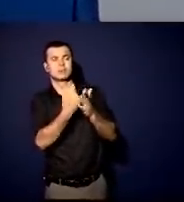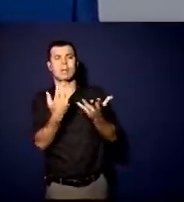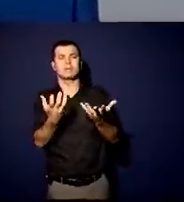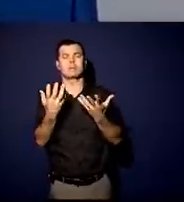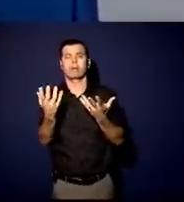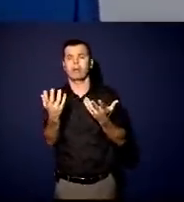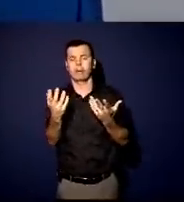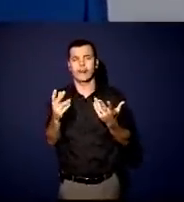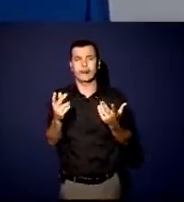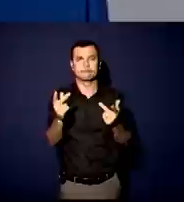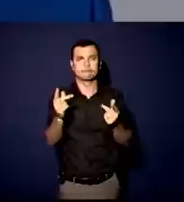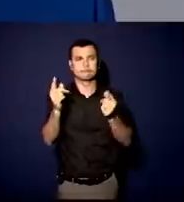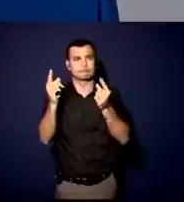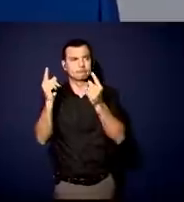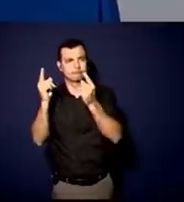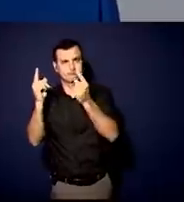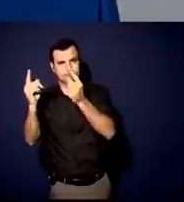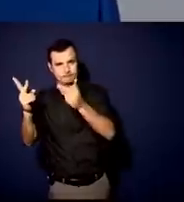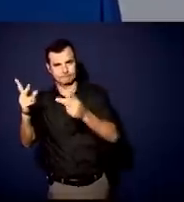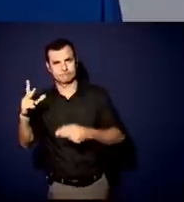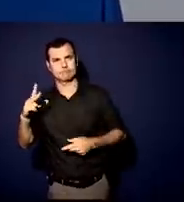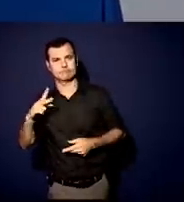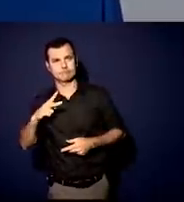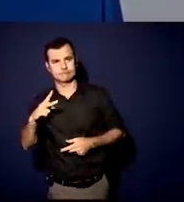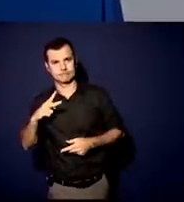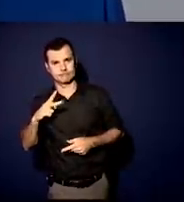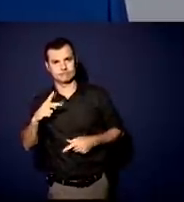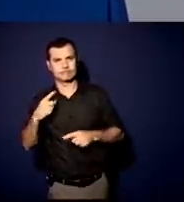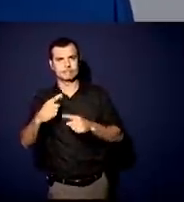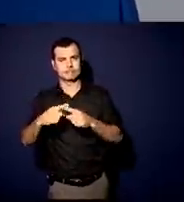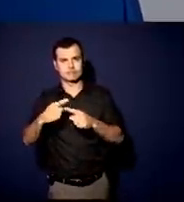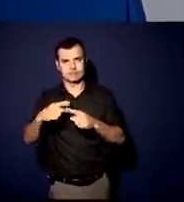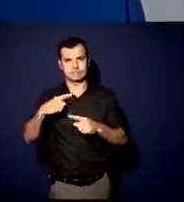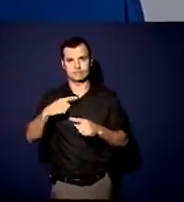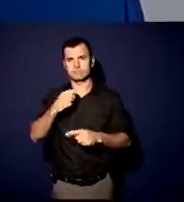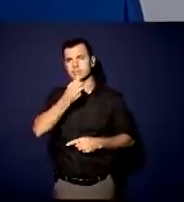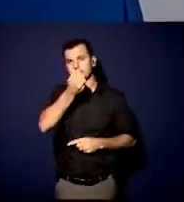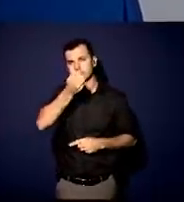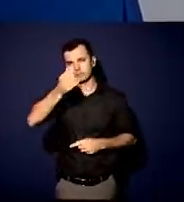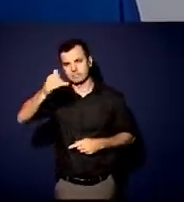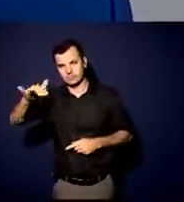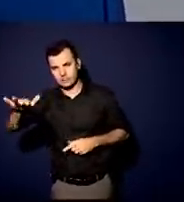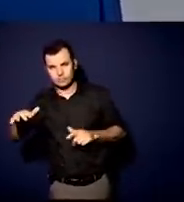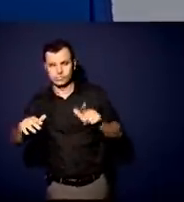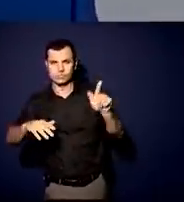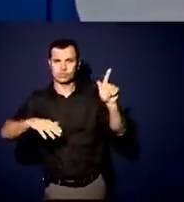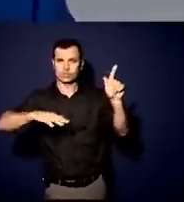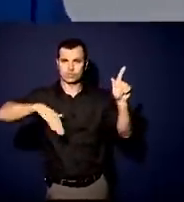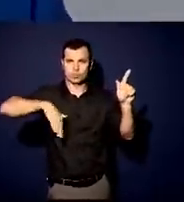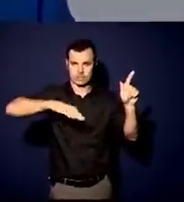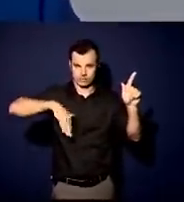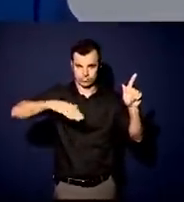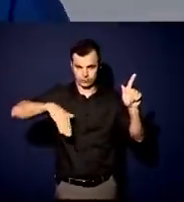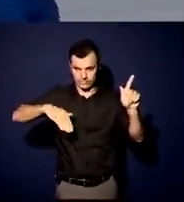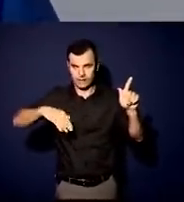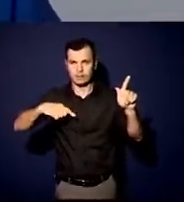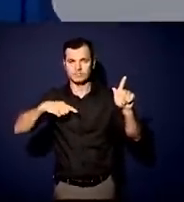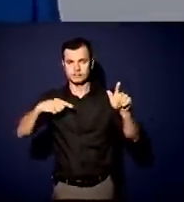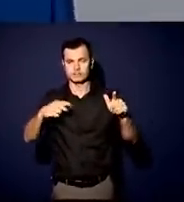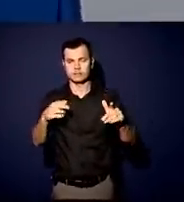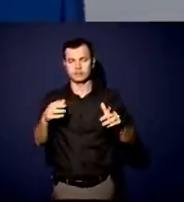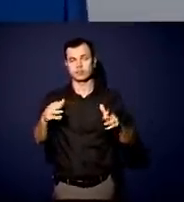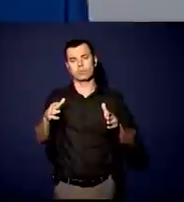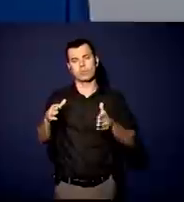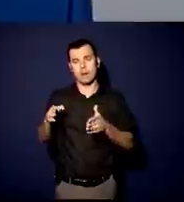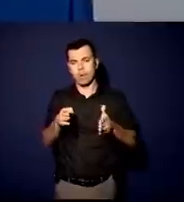a privatização por causa da travessia seca Santos-Guarujá? Não, essa nós vamos fazer de qualquer jeito. Nós vamos qualificar esse projeto, vamos fazer